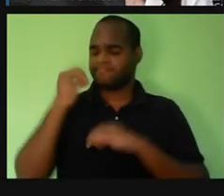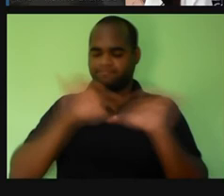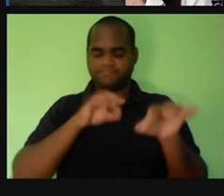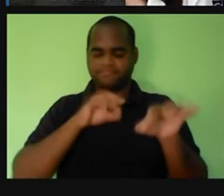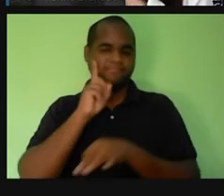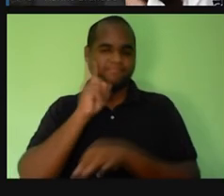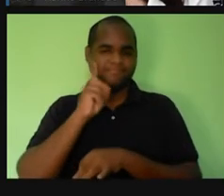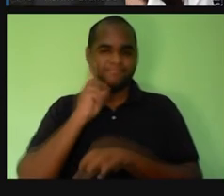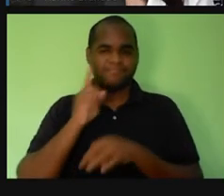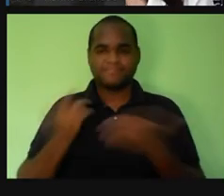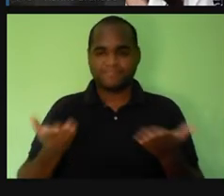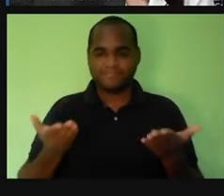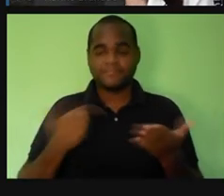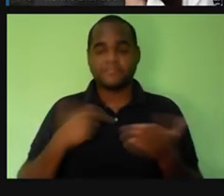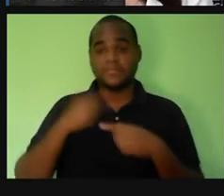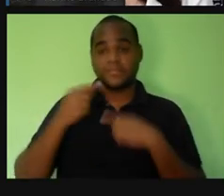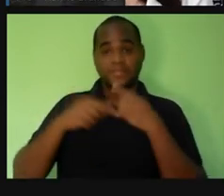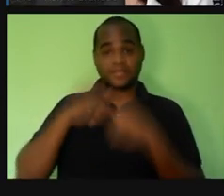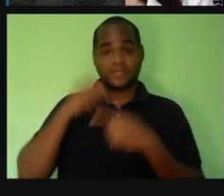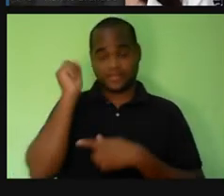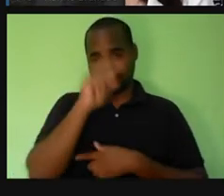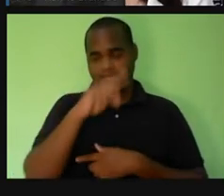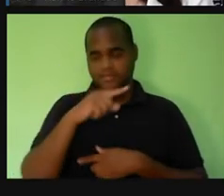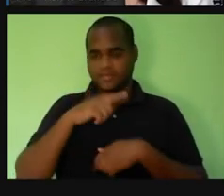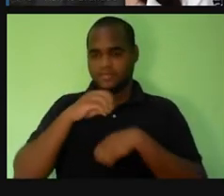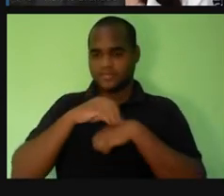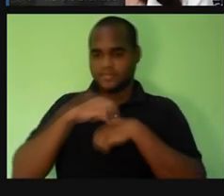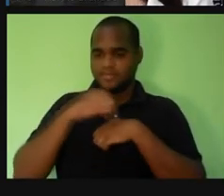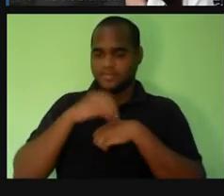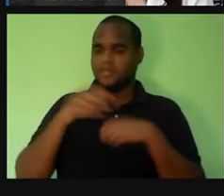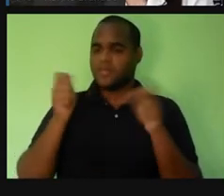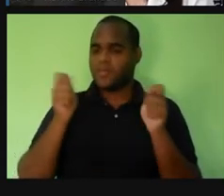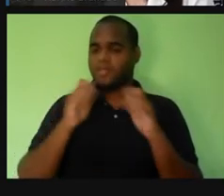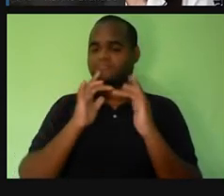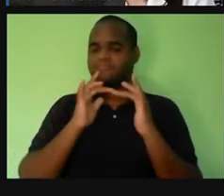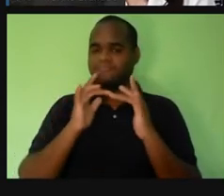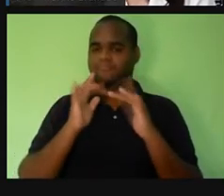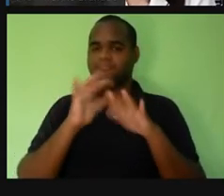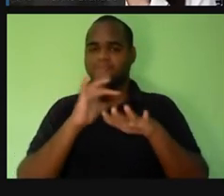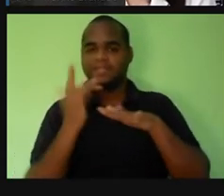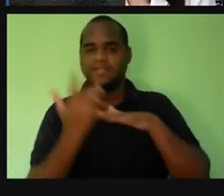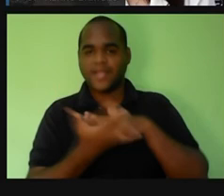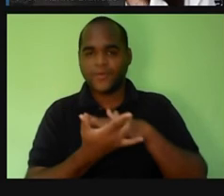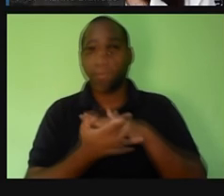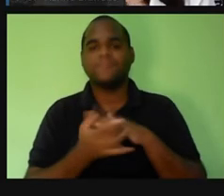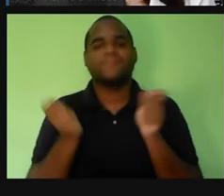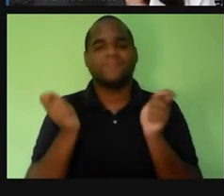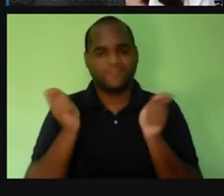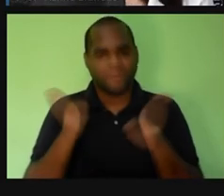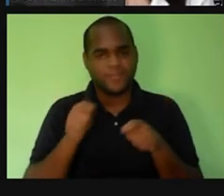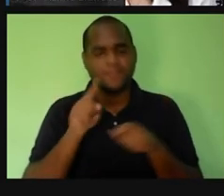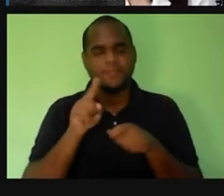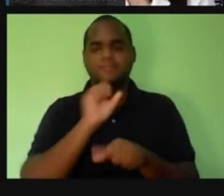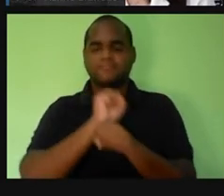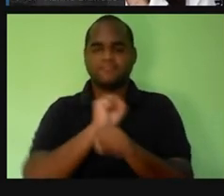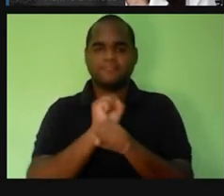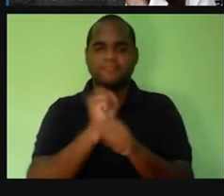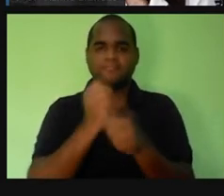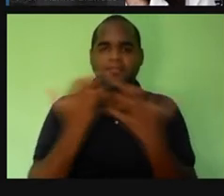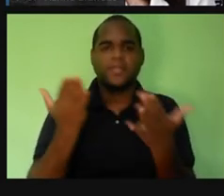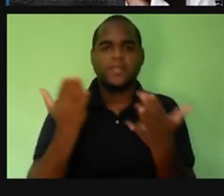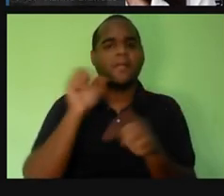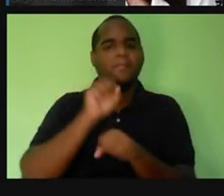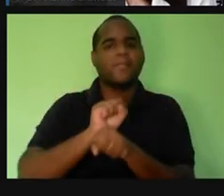Qualquer dúvida, vocês entrem em contrato comigo pelas redes sociais. Espero que vocês não parem por aqui, que vocês